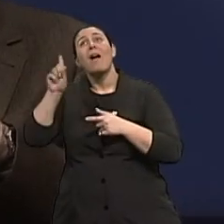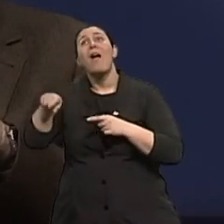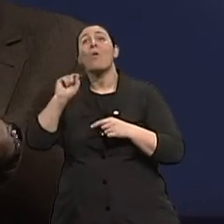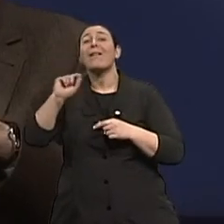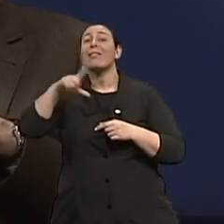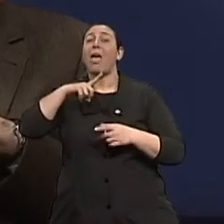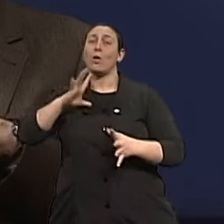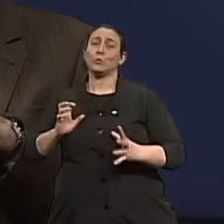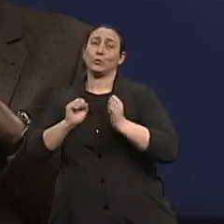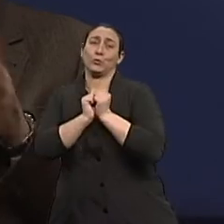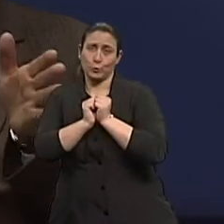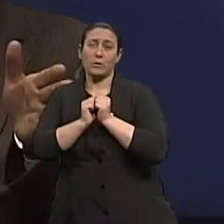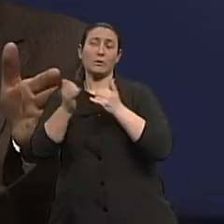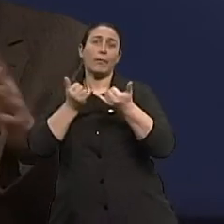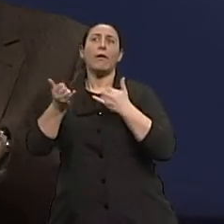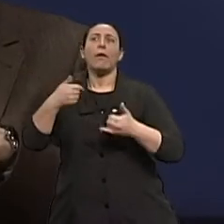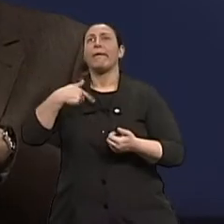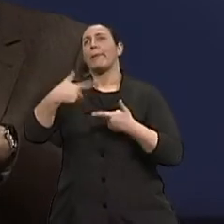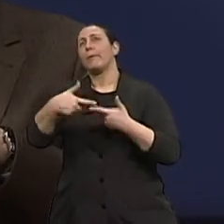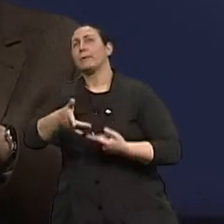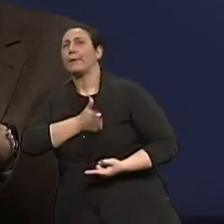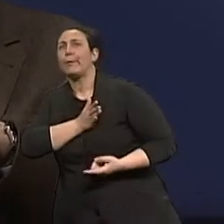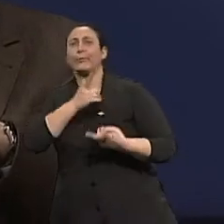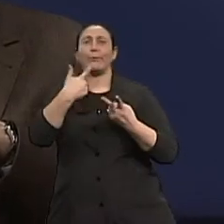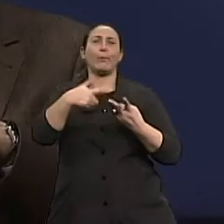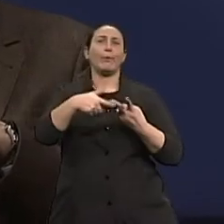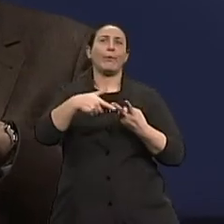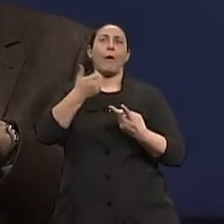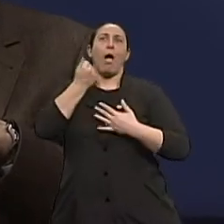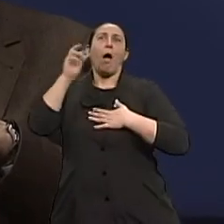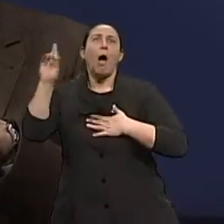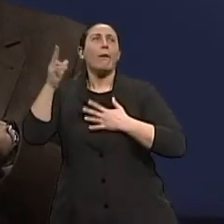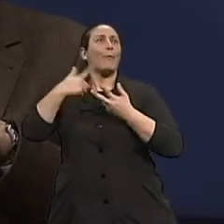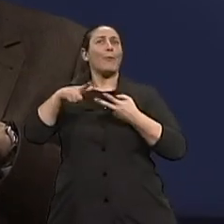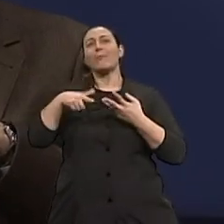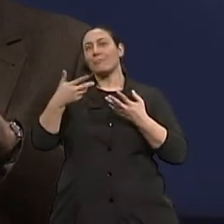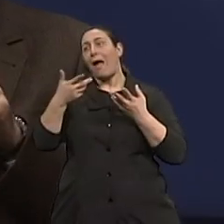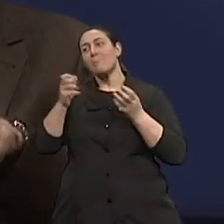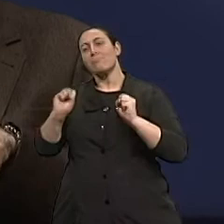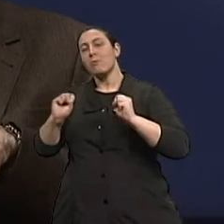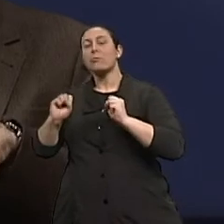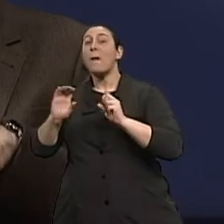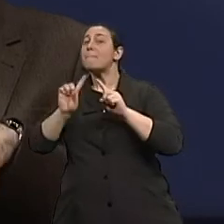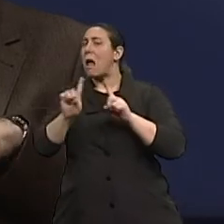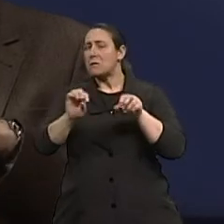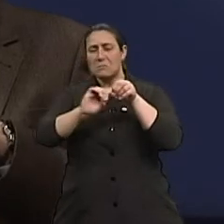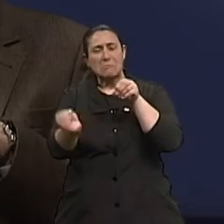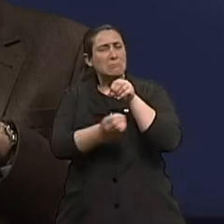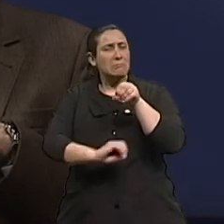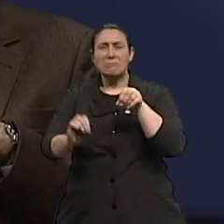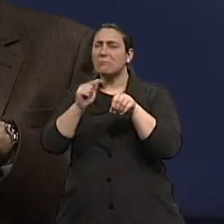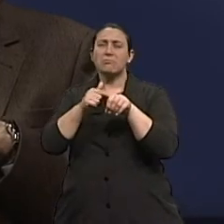associadas. Ah, ok. Então, isto é o que pode intervir. Mas o tratamento do câncer de intestino, ele é basicamente